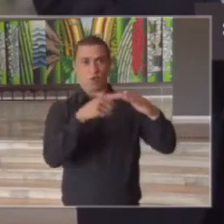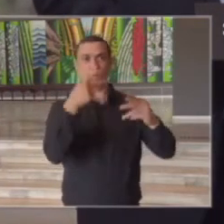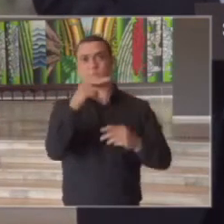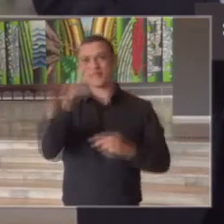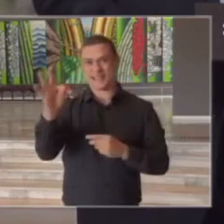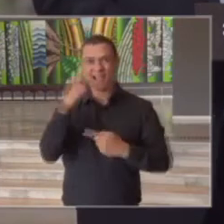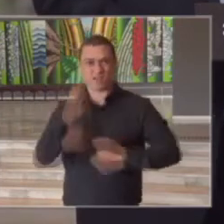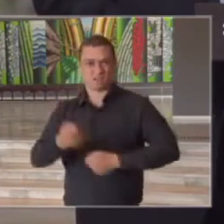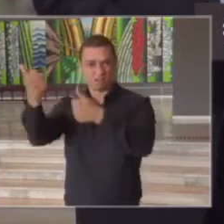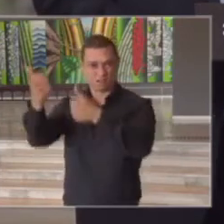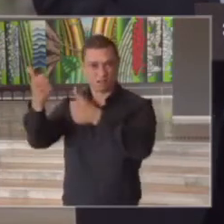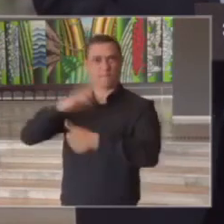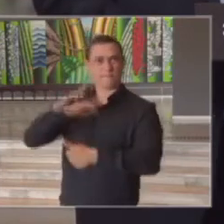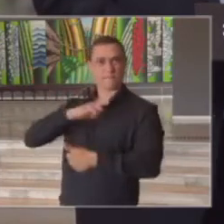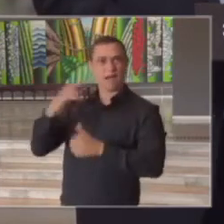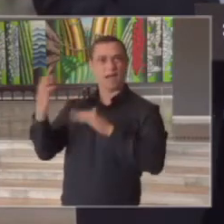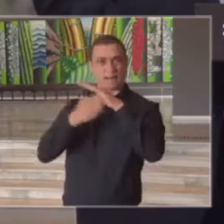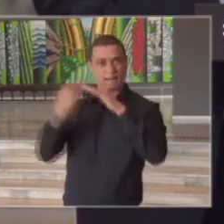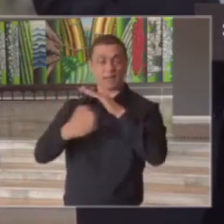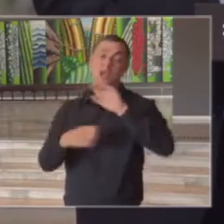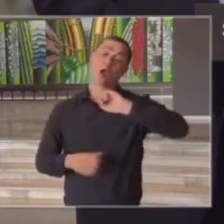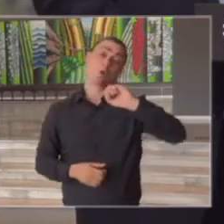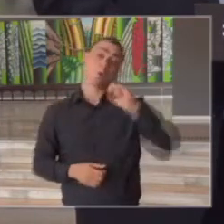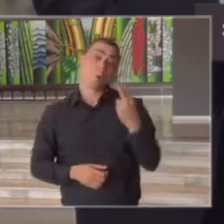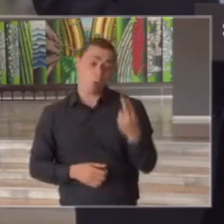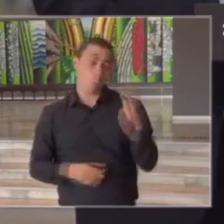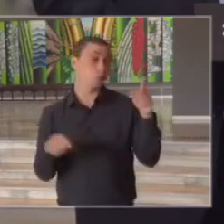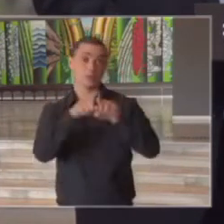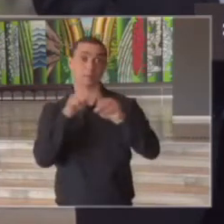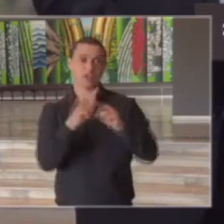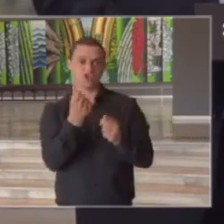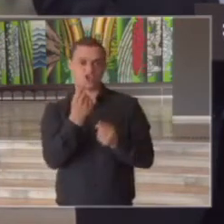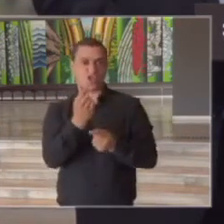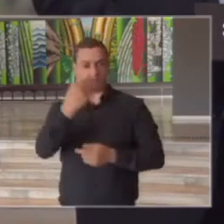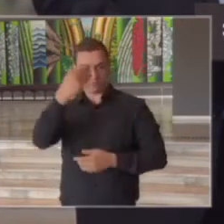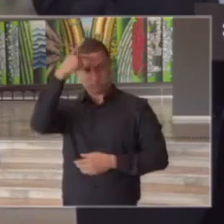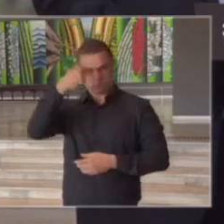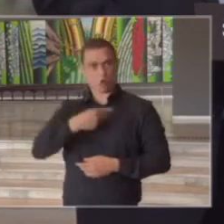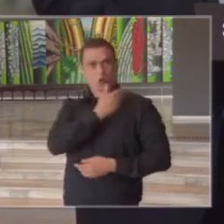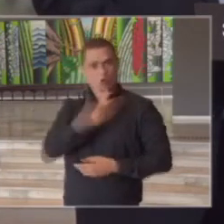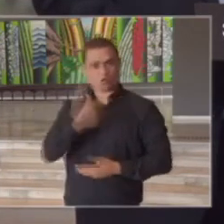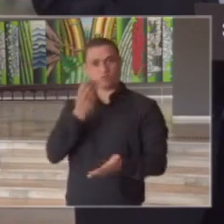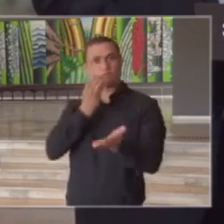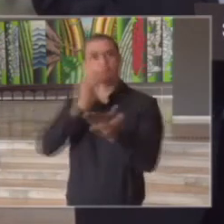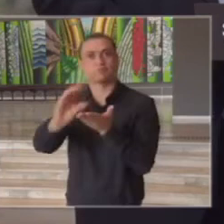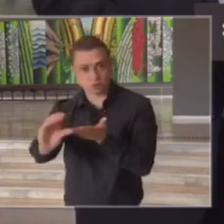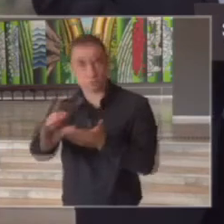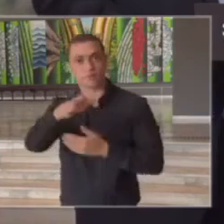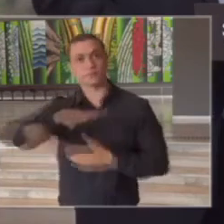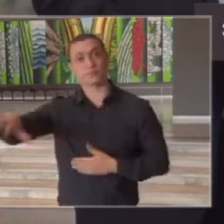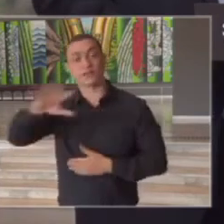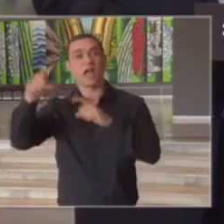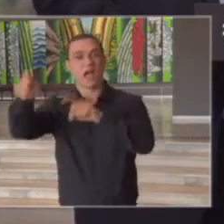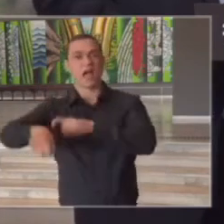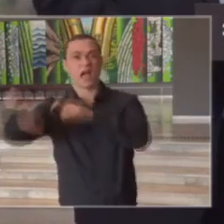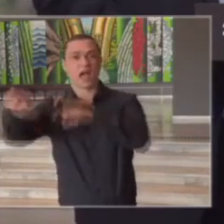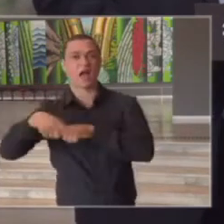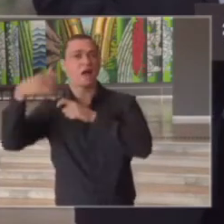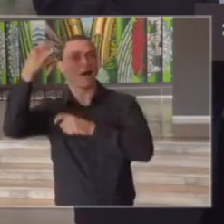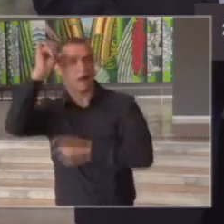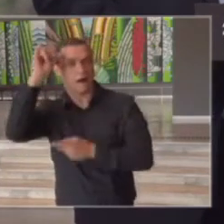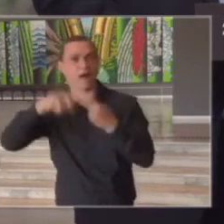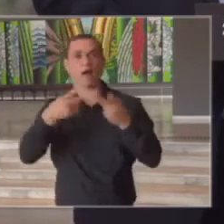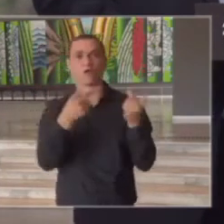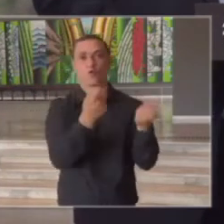concessões e privatizações seja através de investimentos diretos em atividades do agronegócio do comércio da